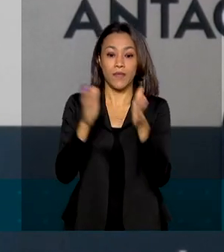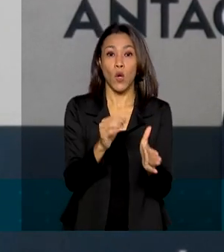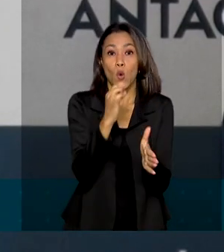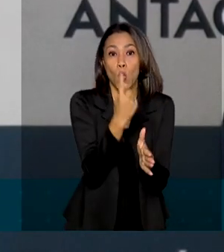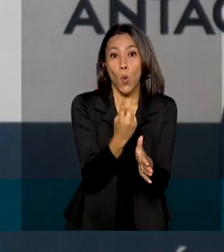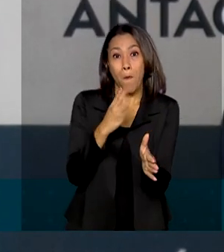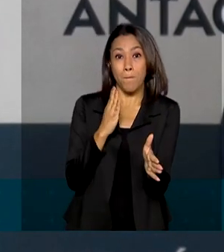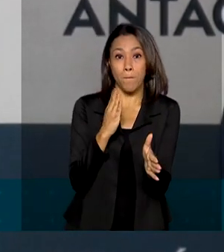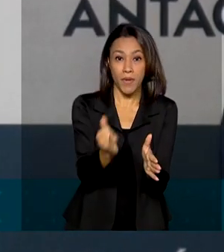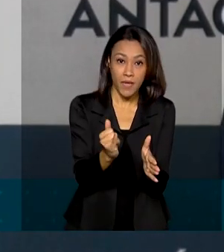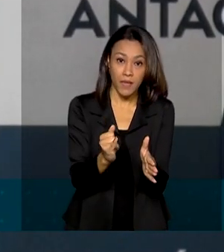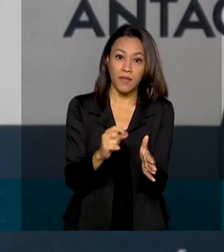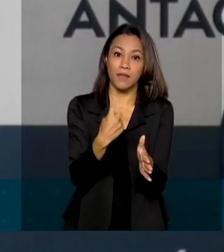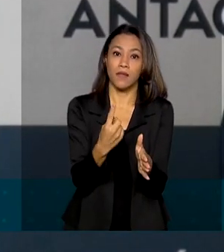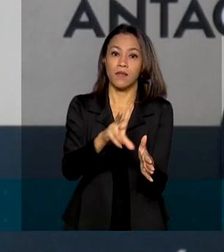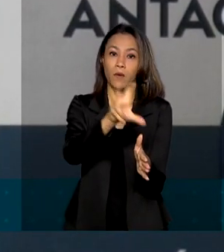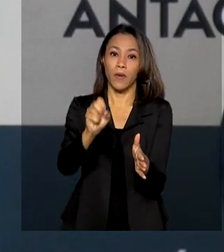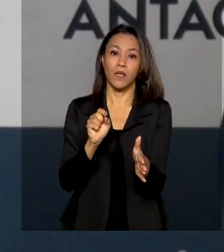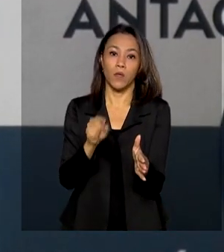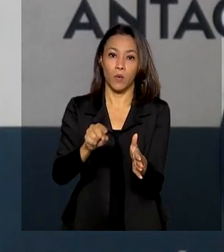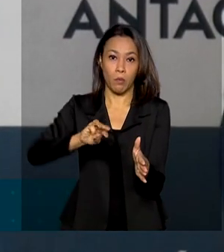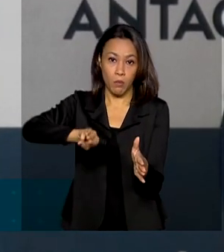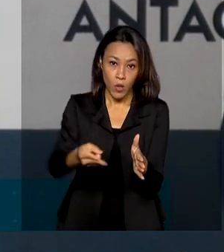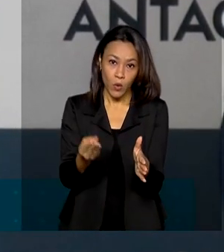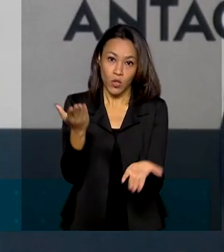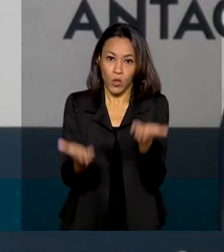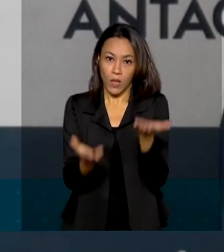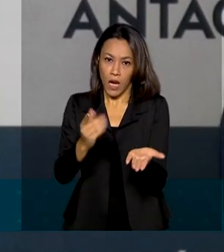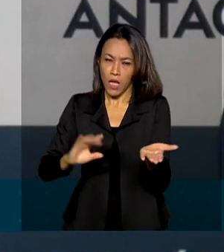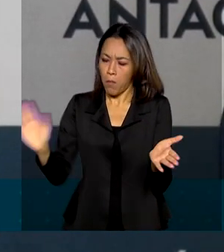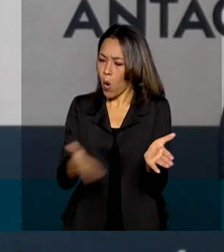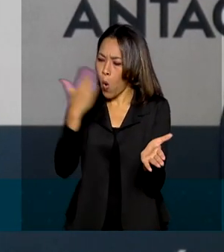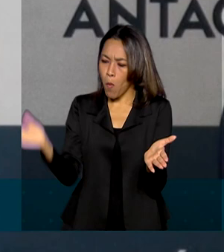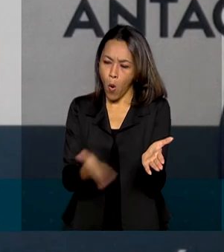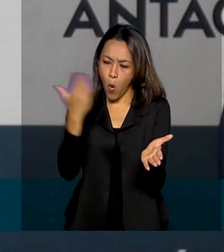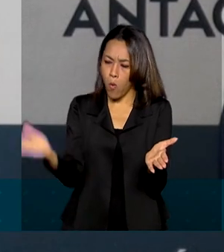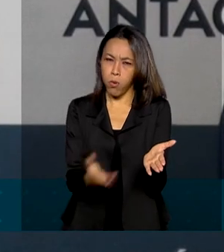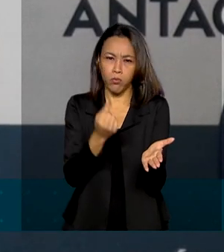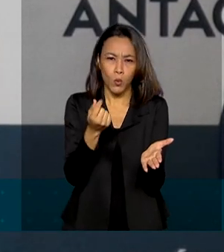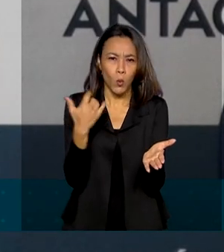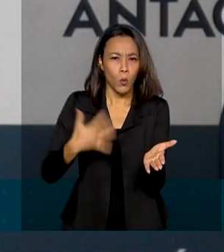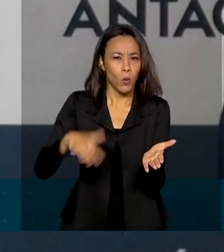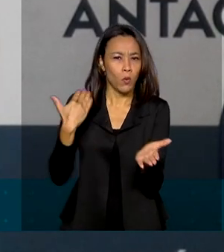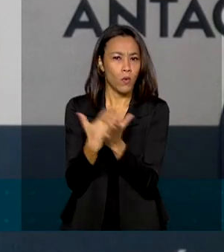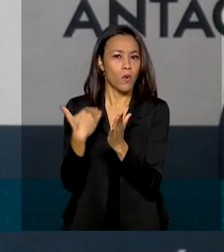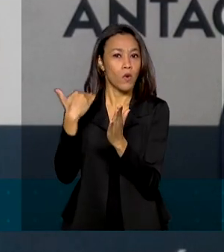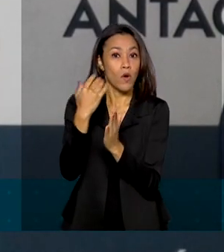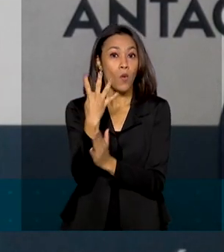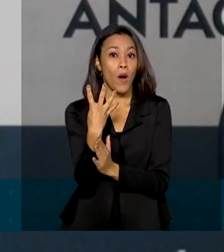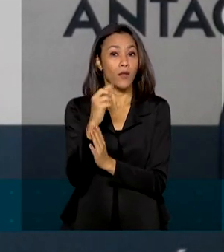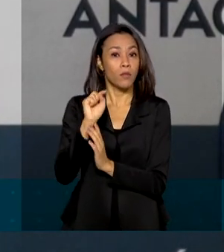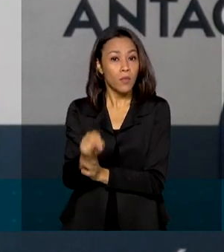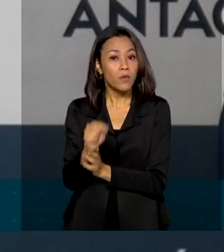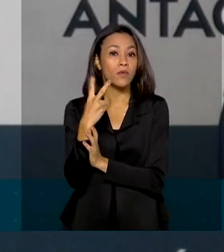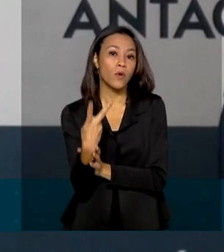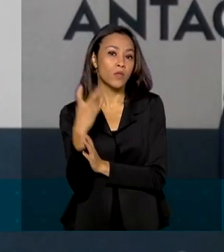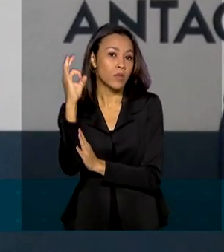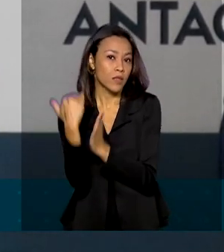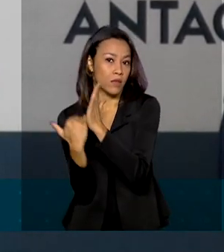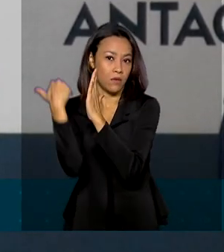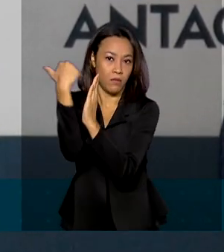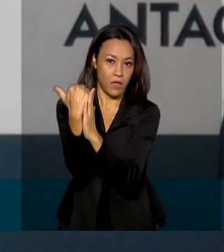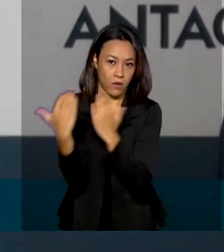151 milhões de toneladas. E isso representa um crescimento de 4,2% em relação a